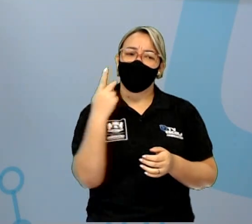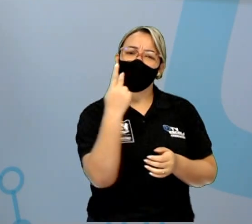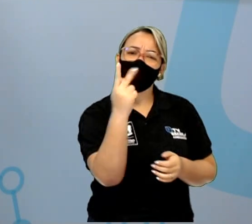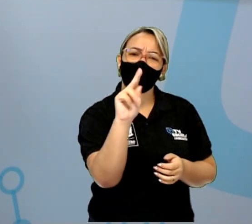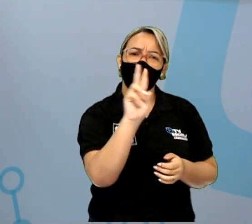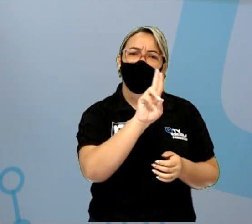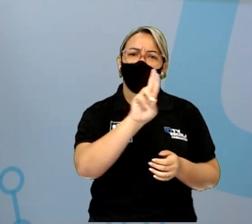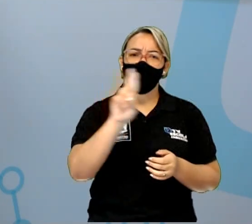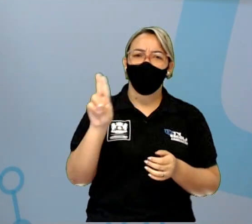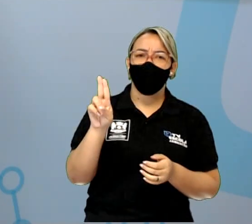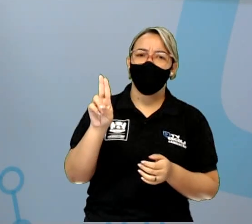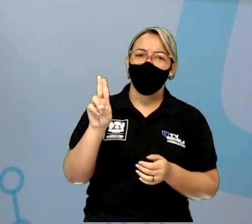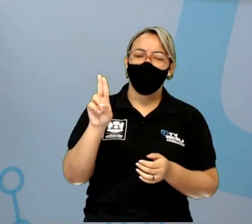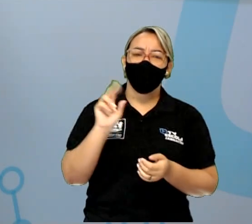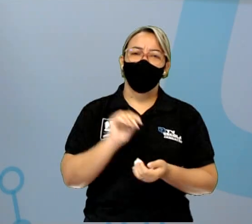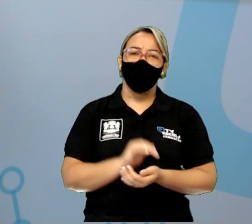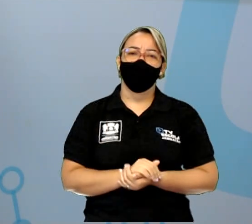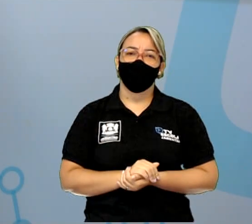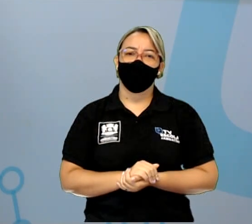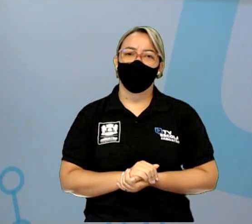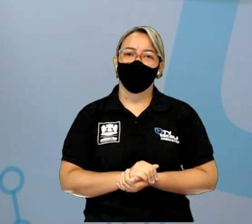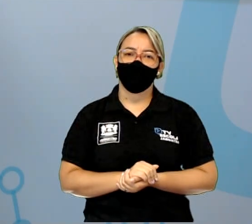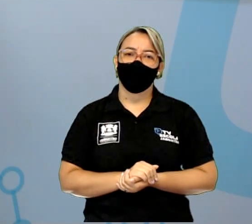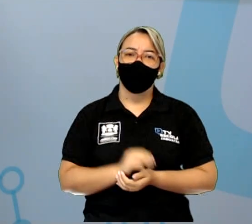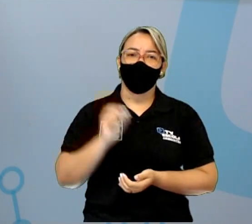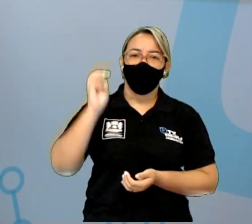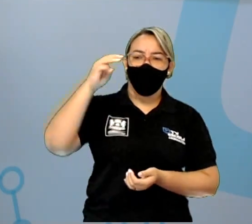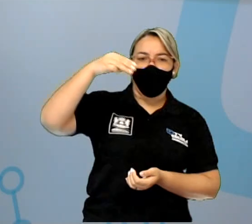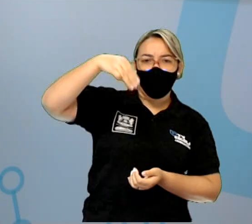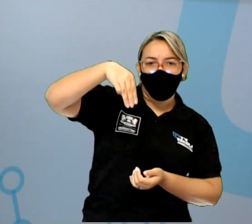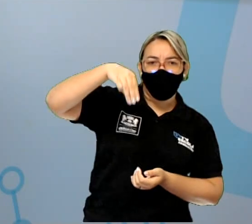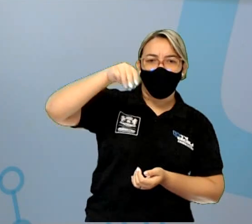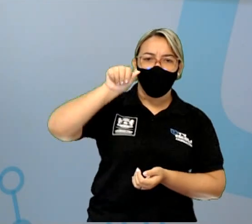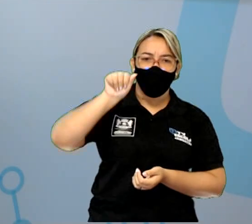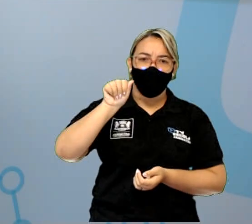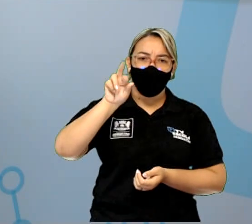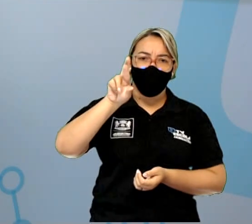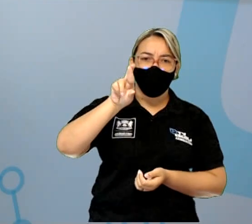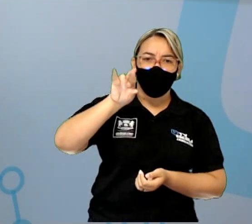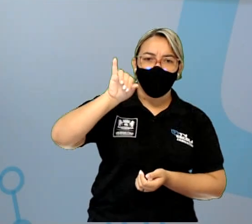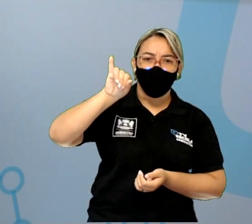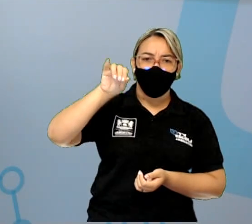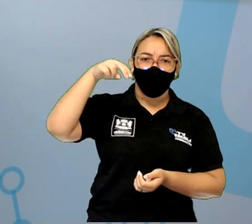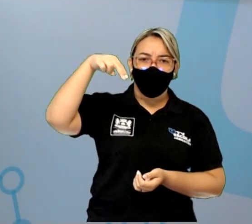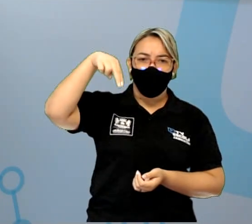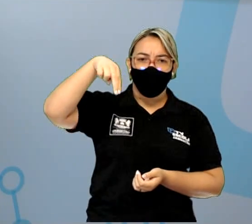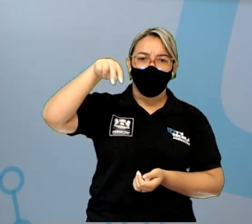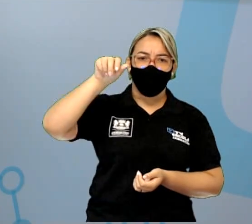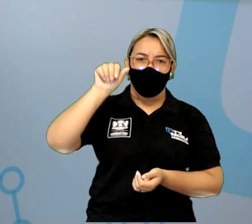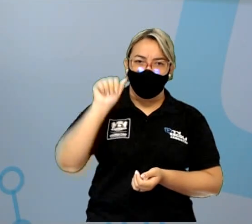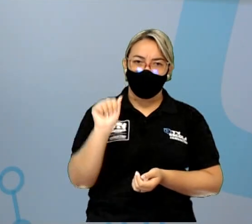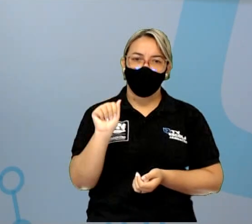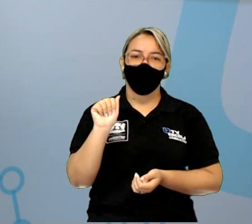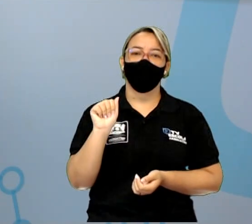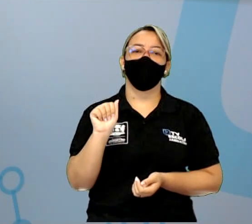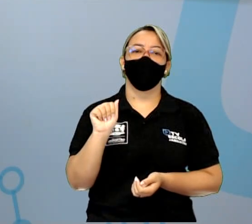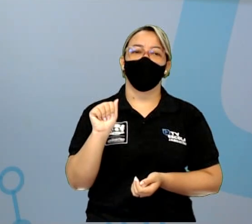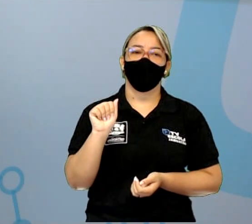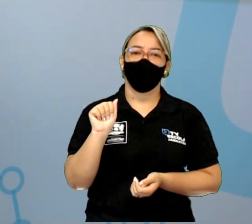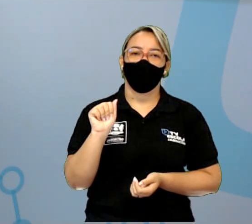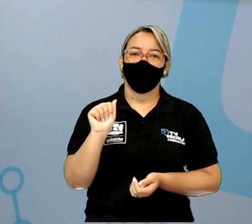vamos dizer que seu nome seja Marina. Vamos colocar a faz de conta que uma menina Marina aí está